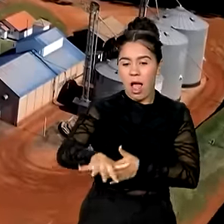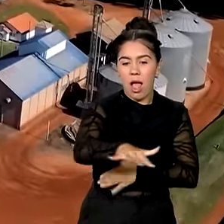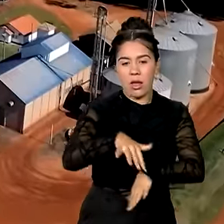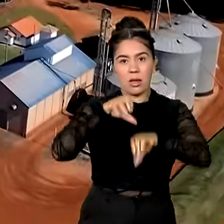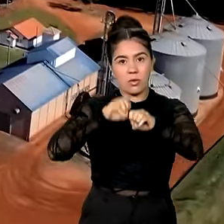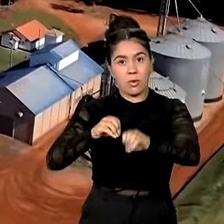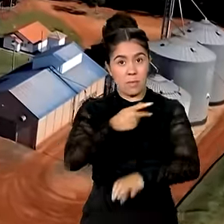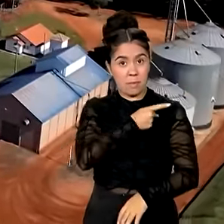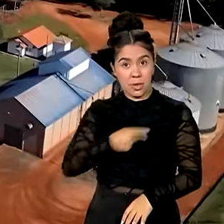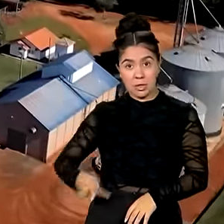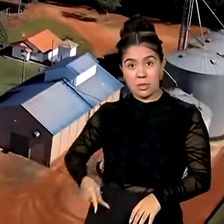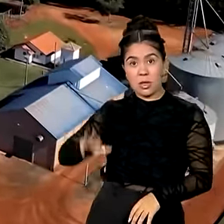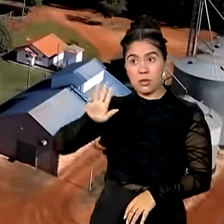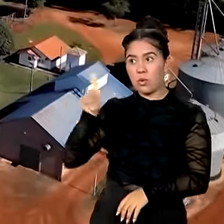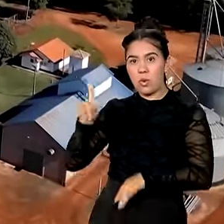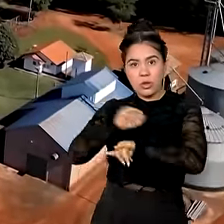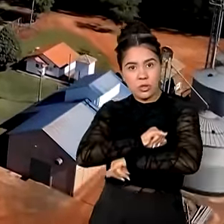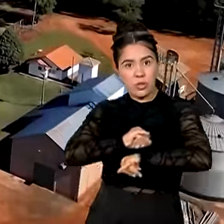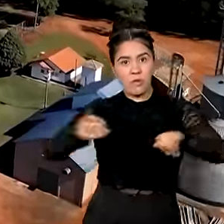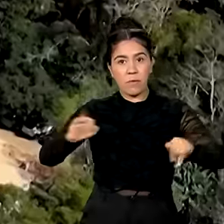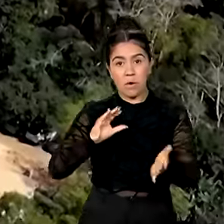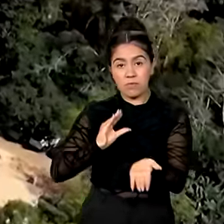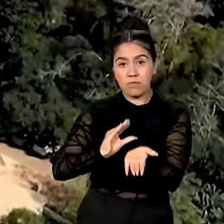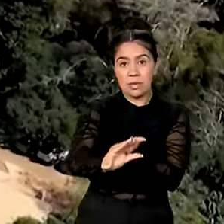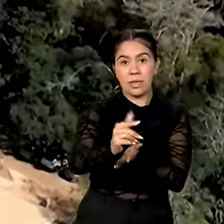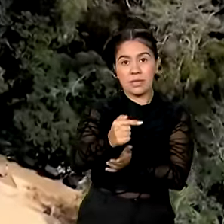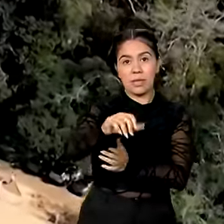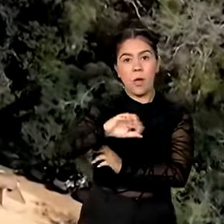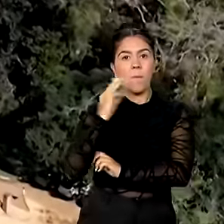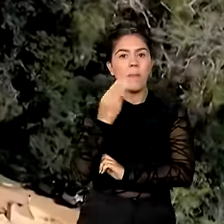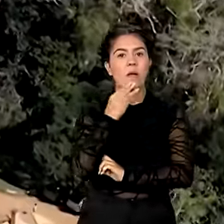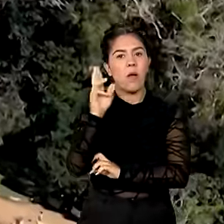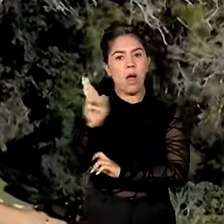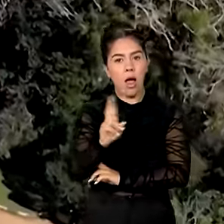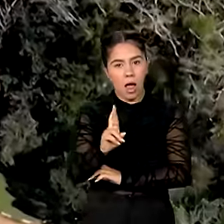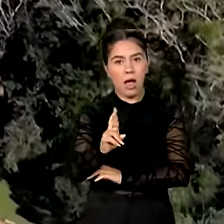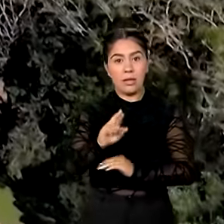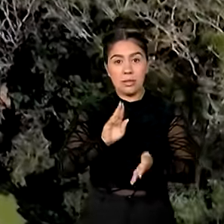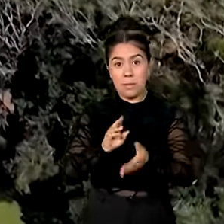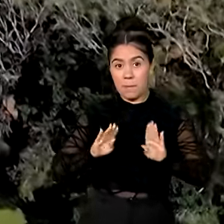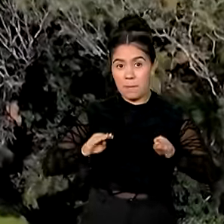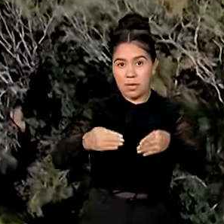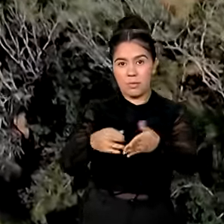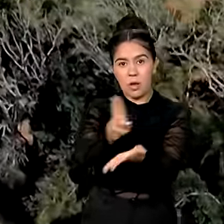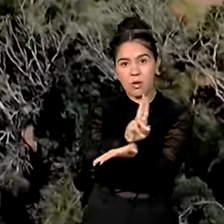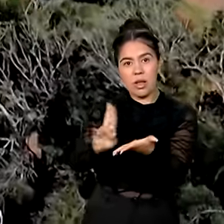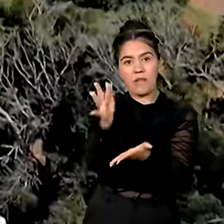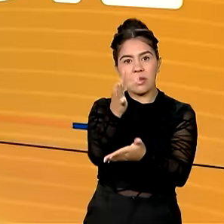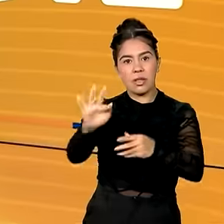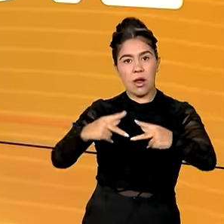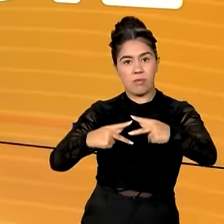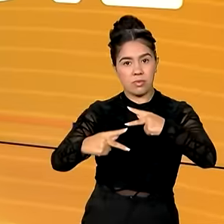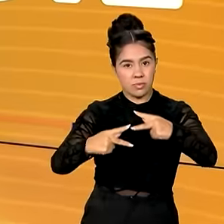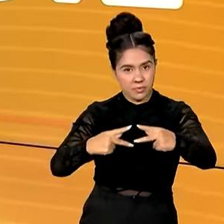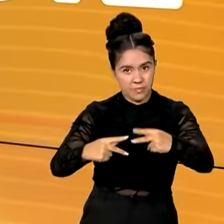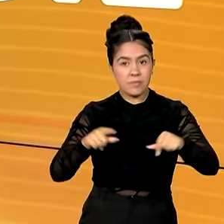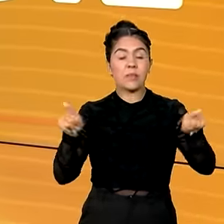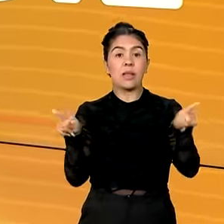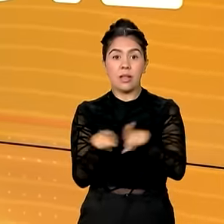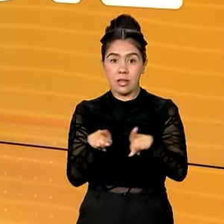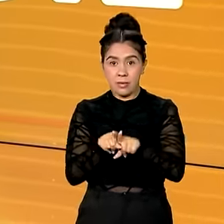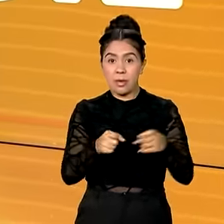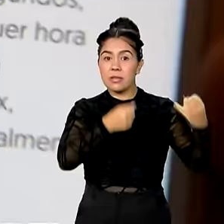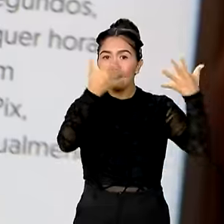Lula anuncia 79 milhões de reais em investimentos para a Universidade Federal de São Carlos. E